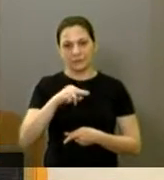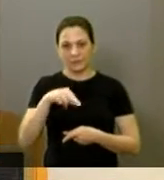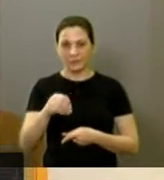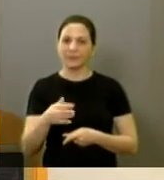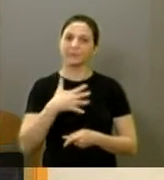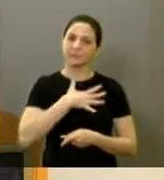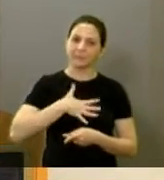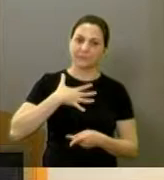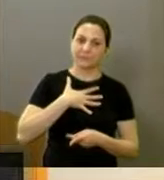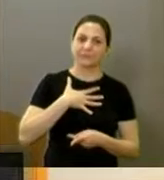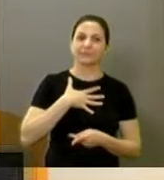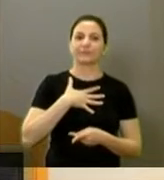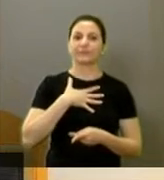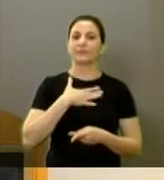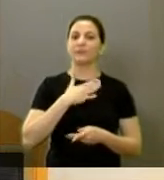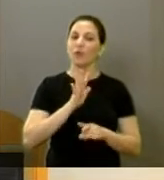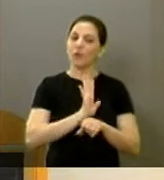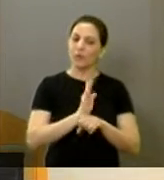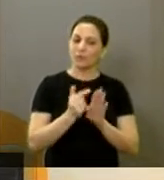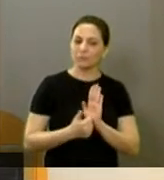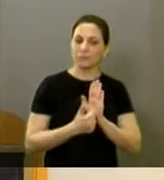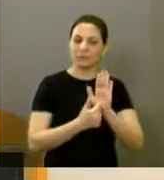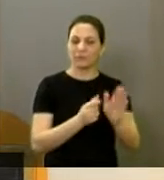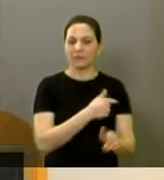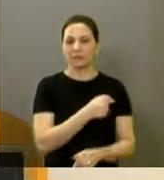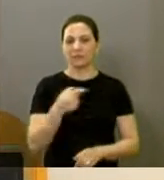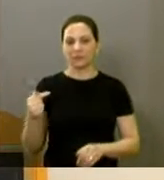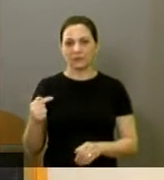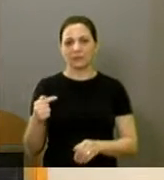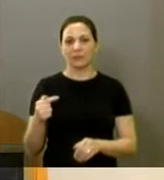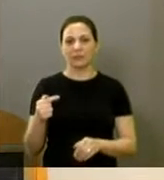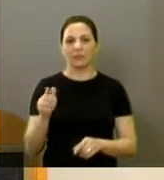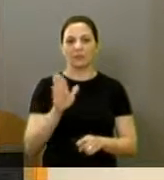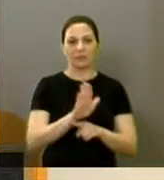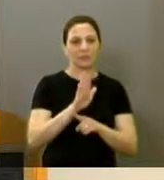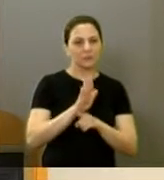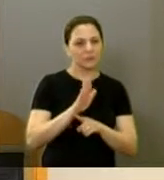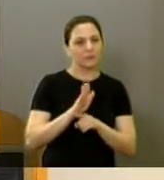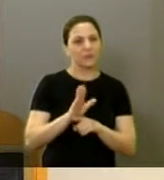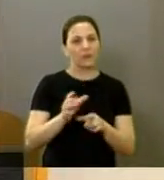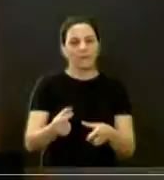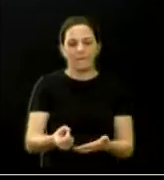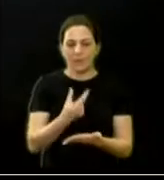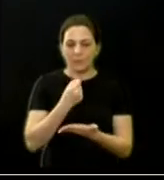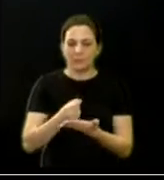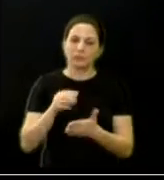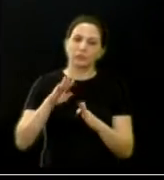a SAF, a Semana de Assistência Farmacêutica Estudantil.